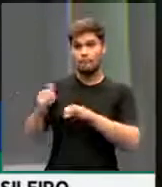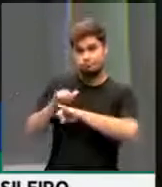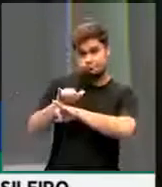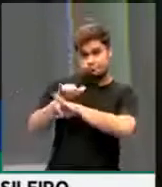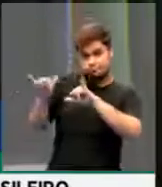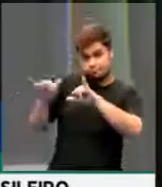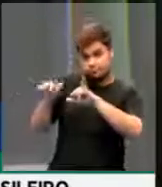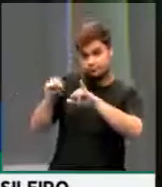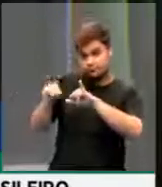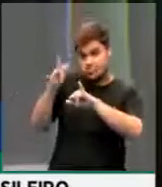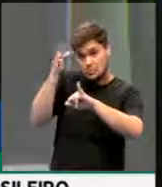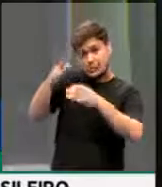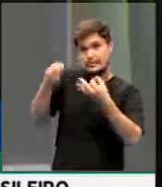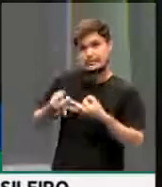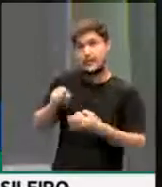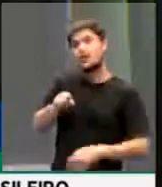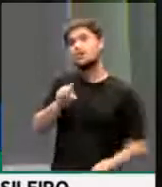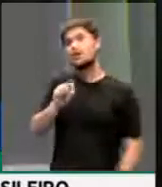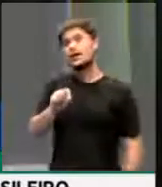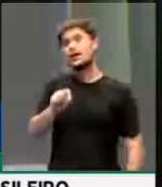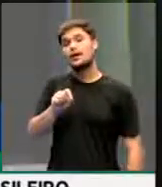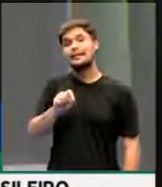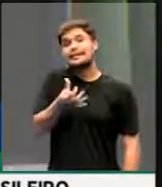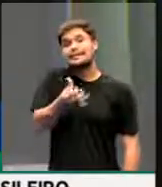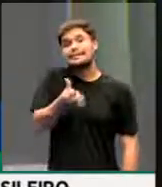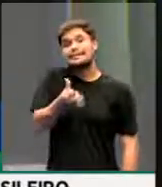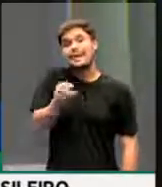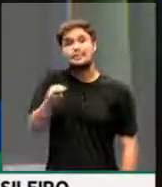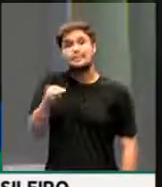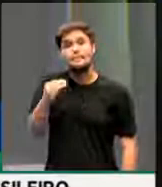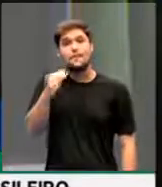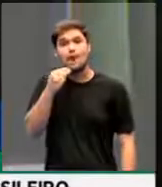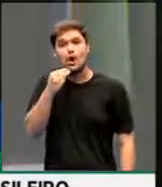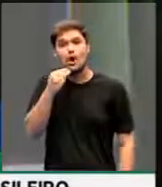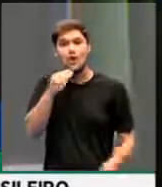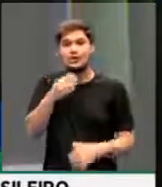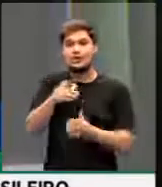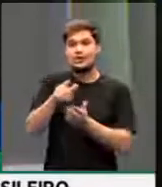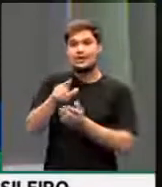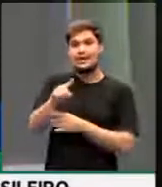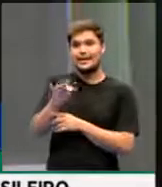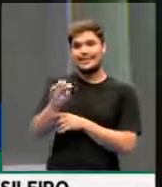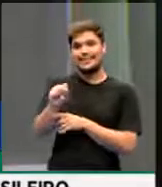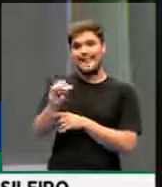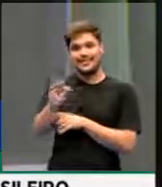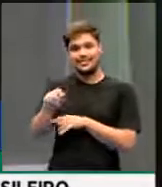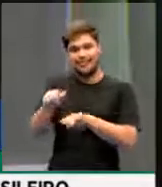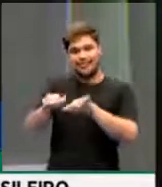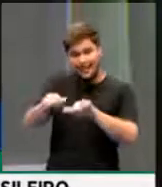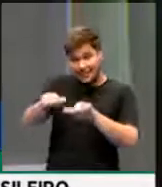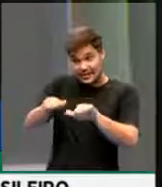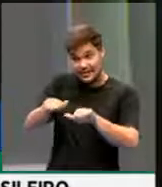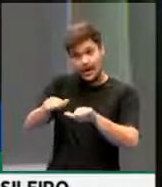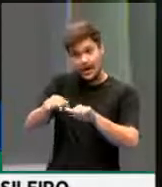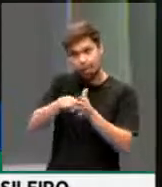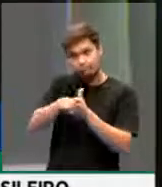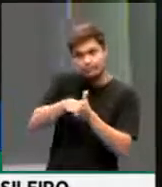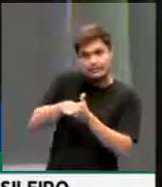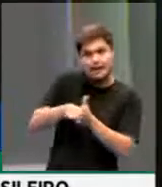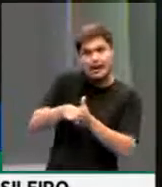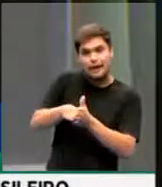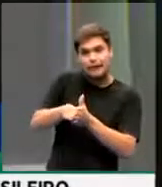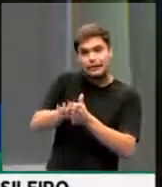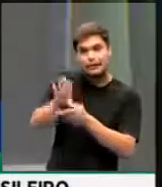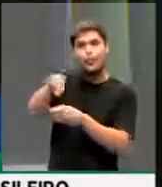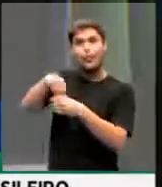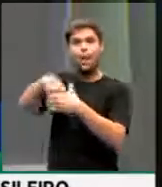ser verificada, de que há 6 milhões de testes do coronavírus estocados pelo governo. É preciso checar, ver